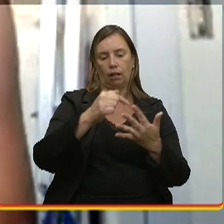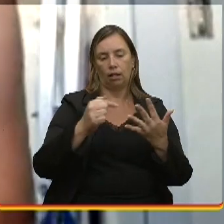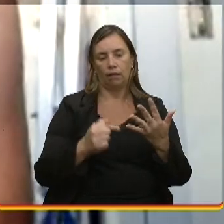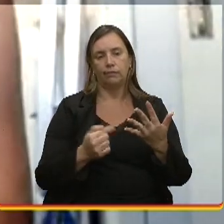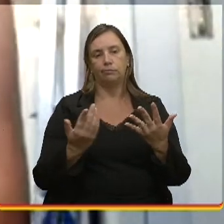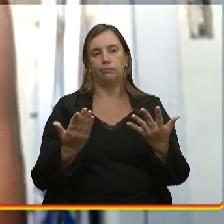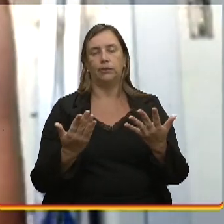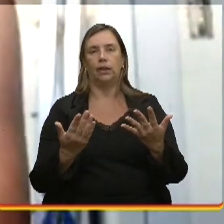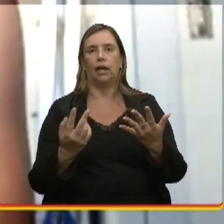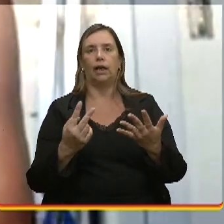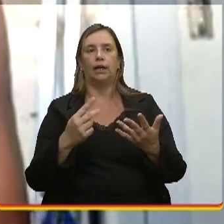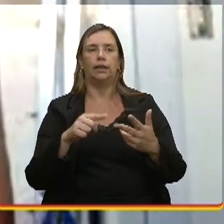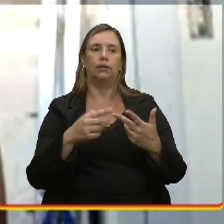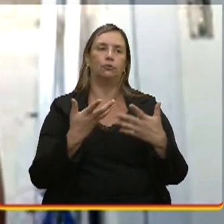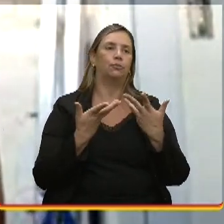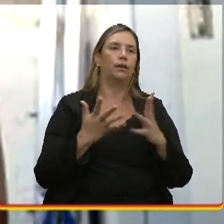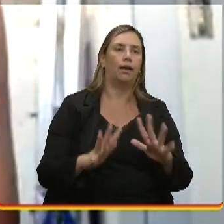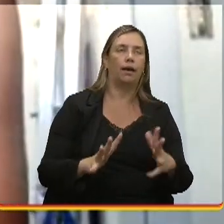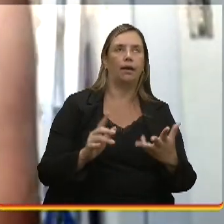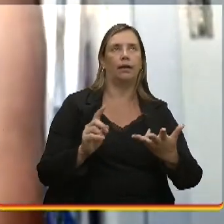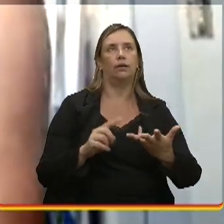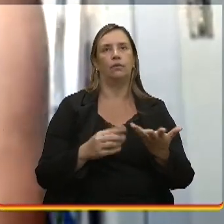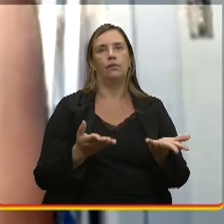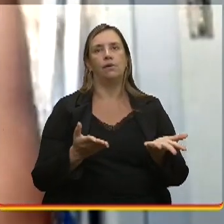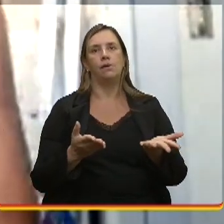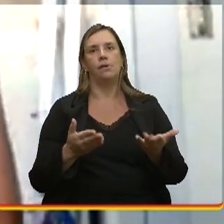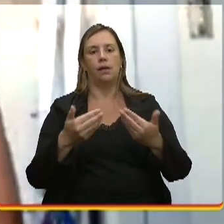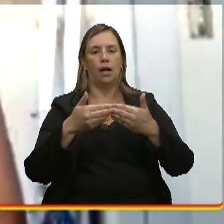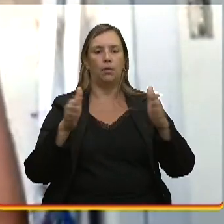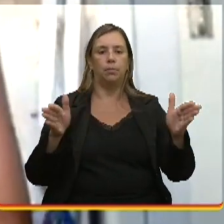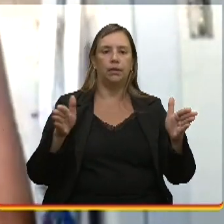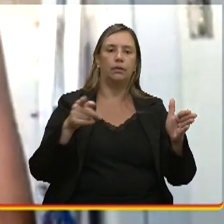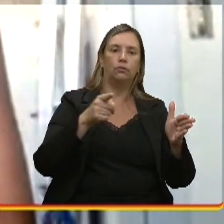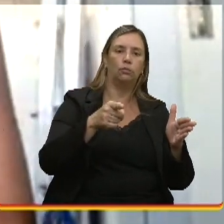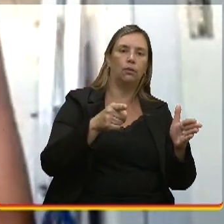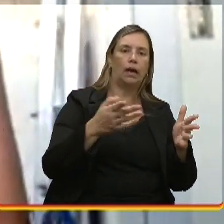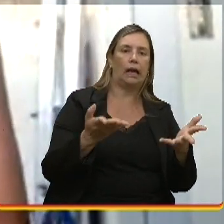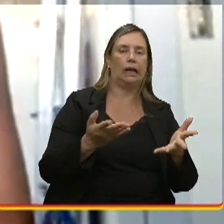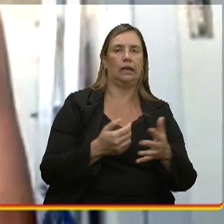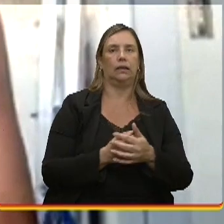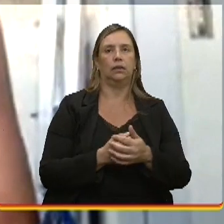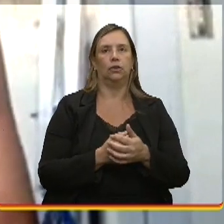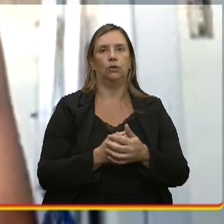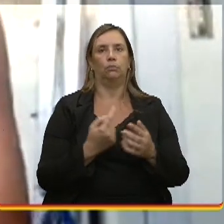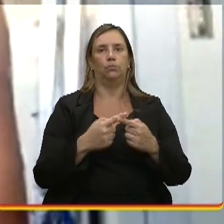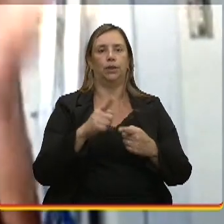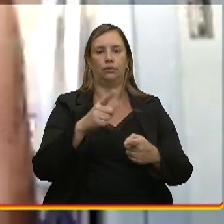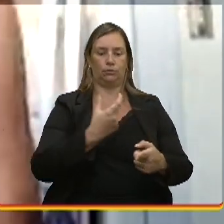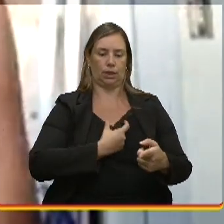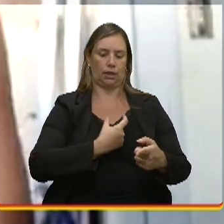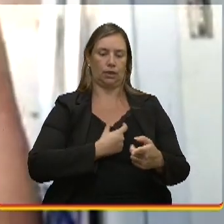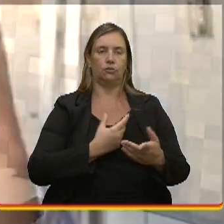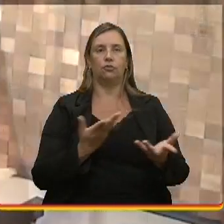restrições, Ah, não, eu não quero abrir a porta para ti porque tu não tem crachá, tu não tem